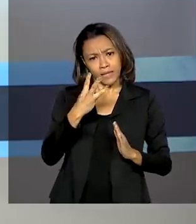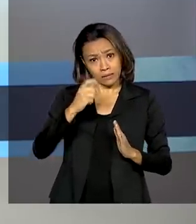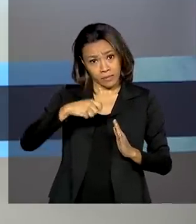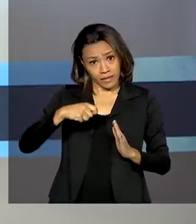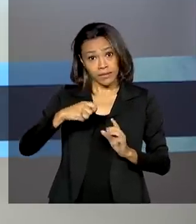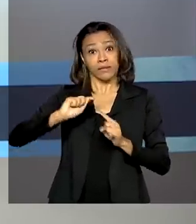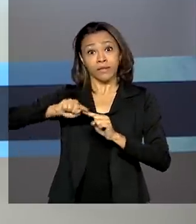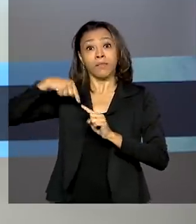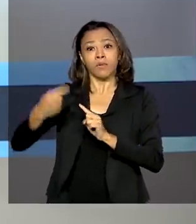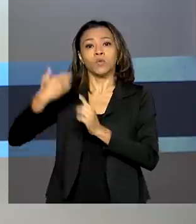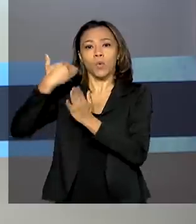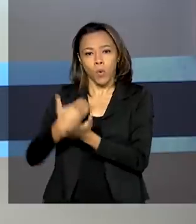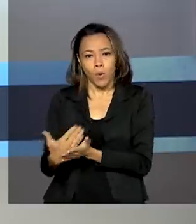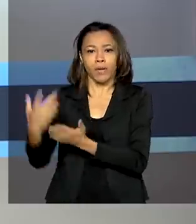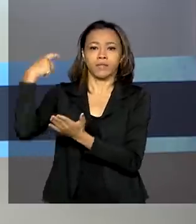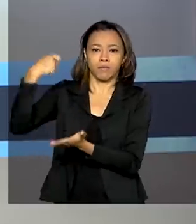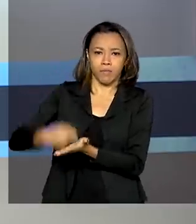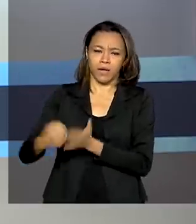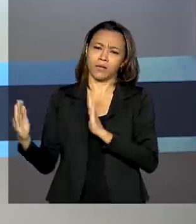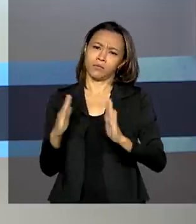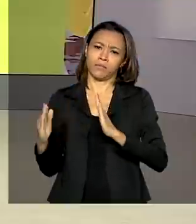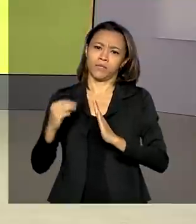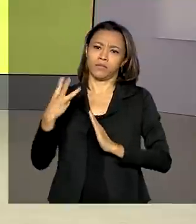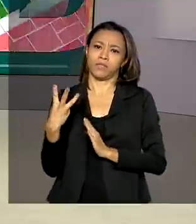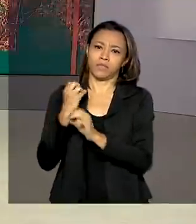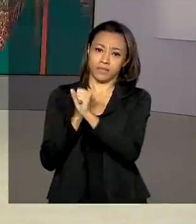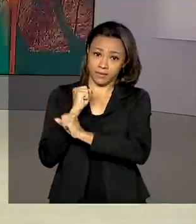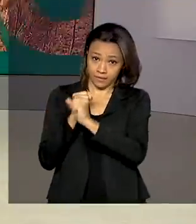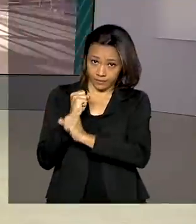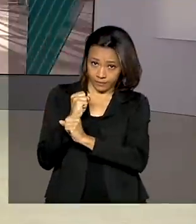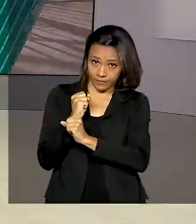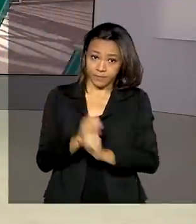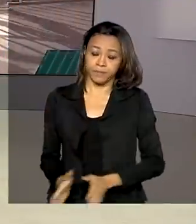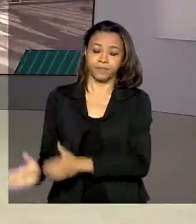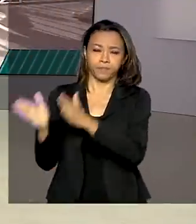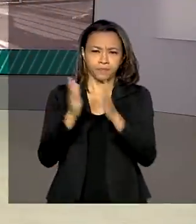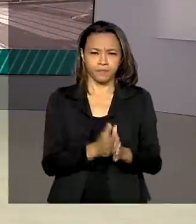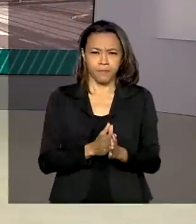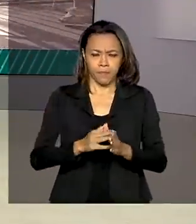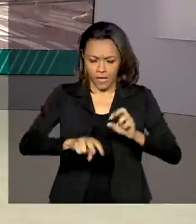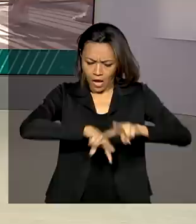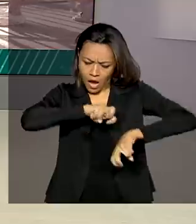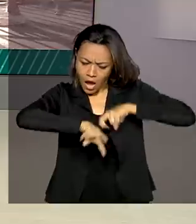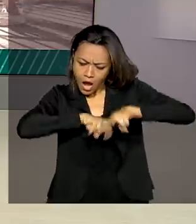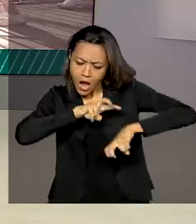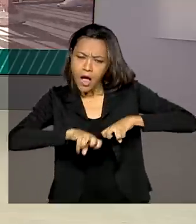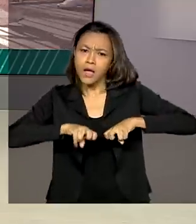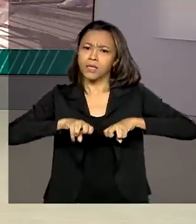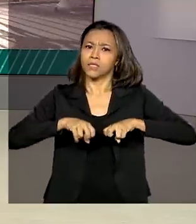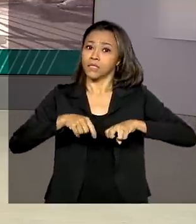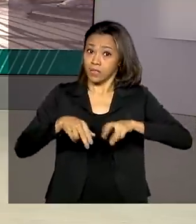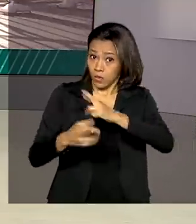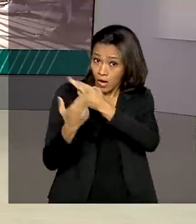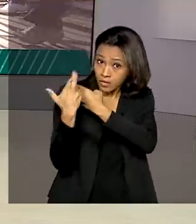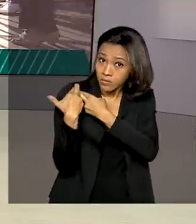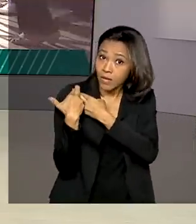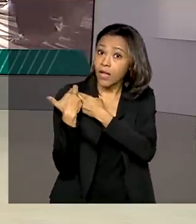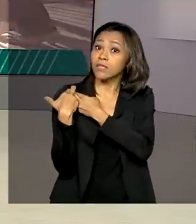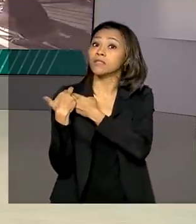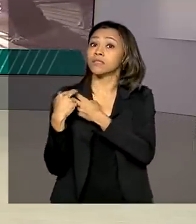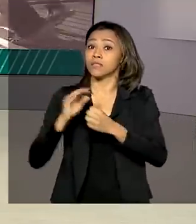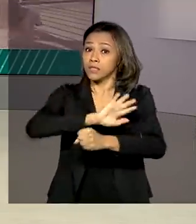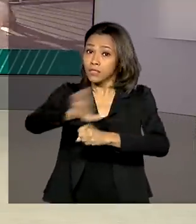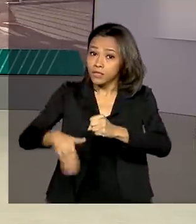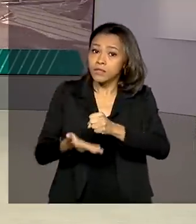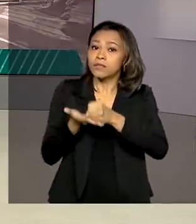começar a pagar num prazo de três anos. explorar riquezas com responsabilidade e sustentabilidade.